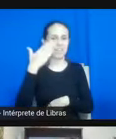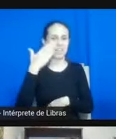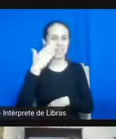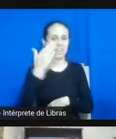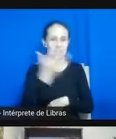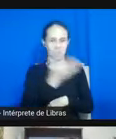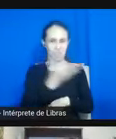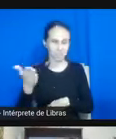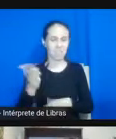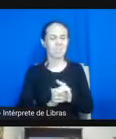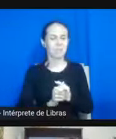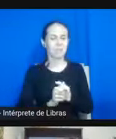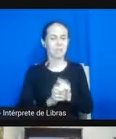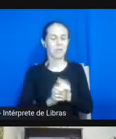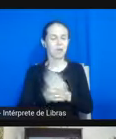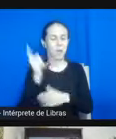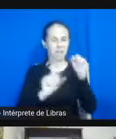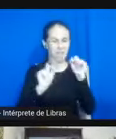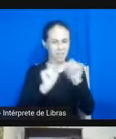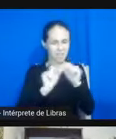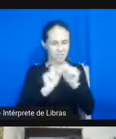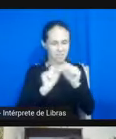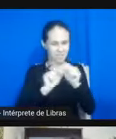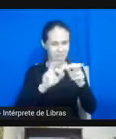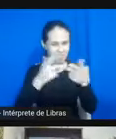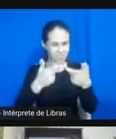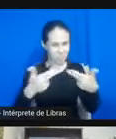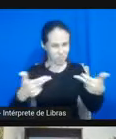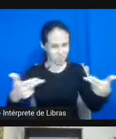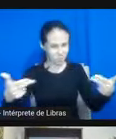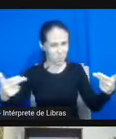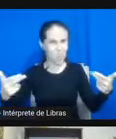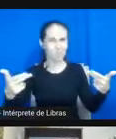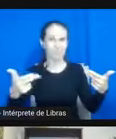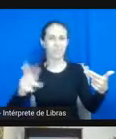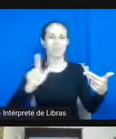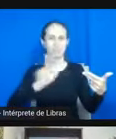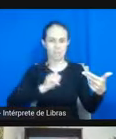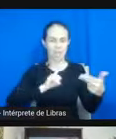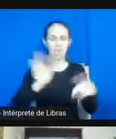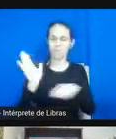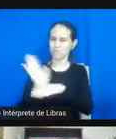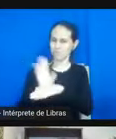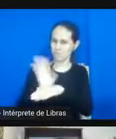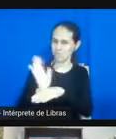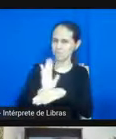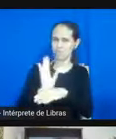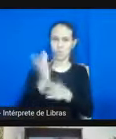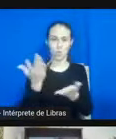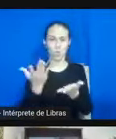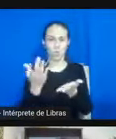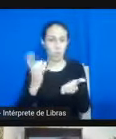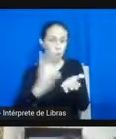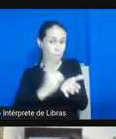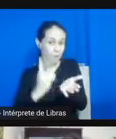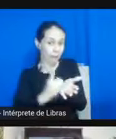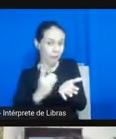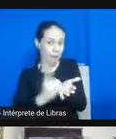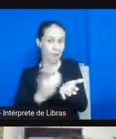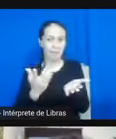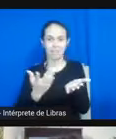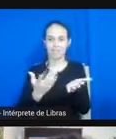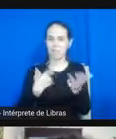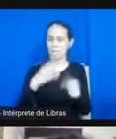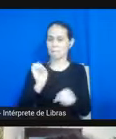inclusive outras cocidas estou esperando já o vídeo entendeu um documentário eu estou esperando sei lá